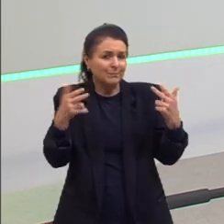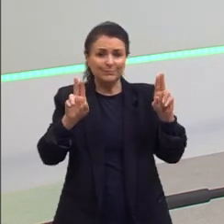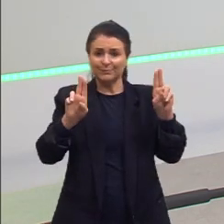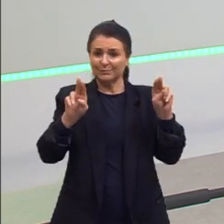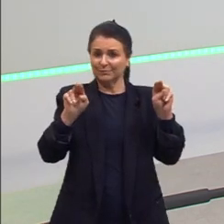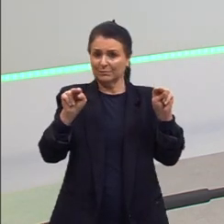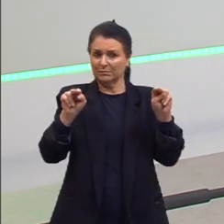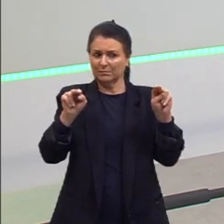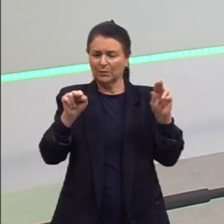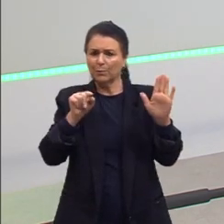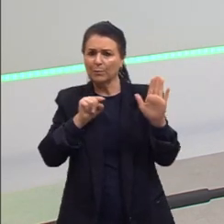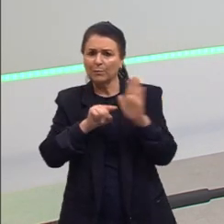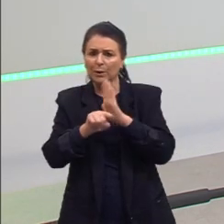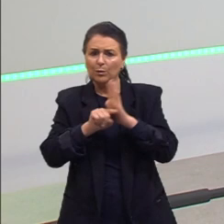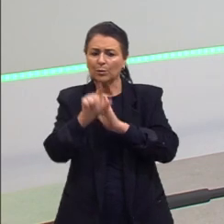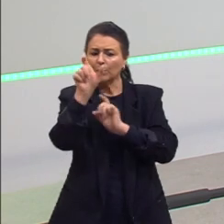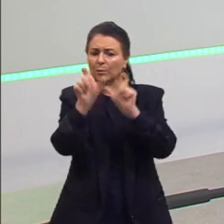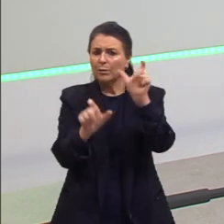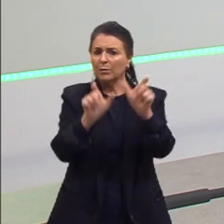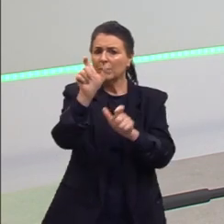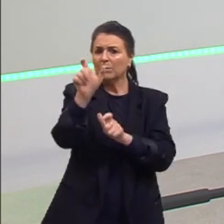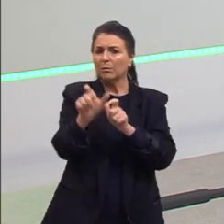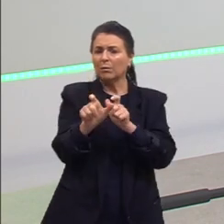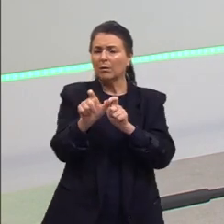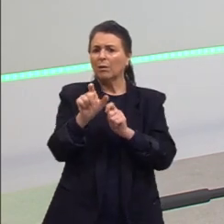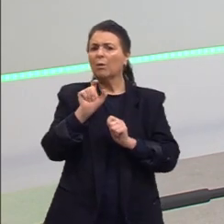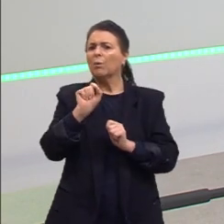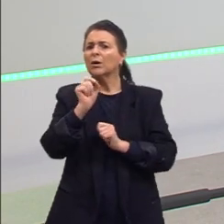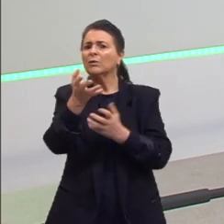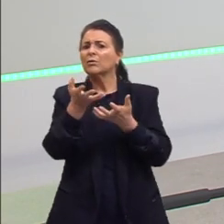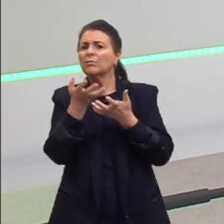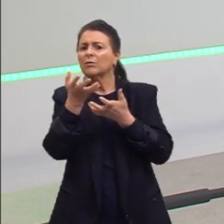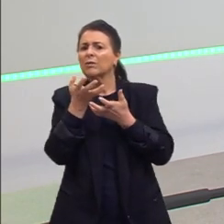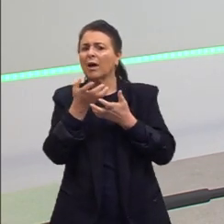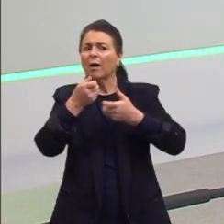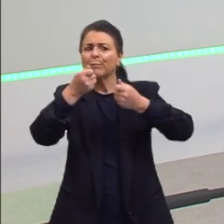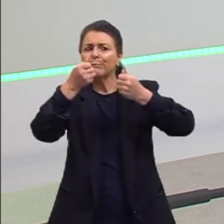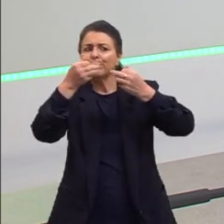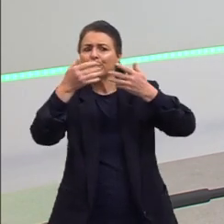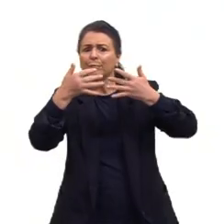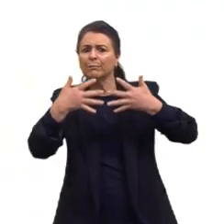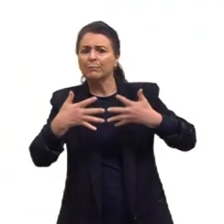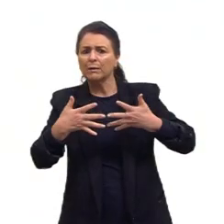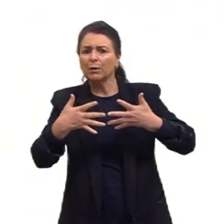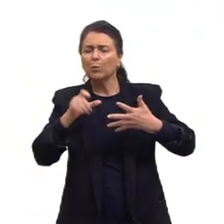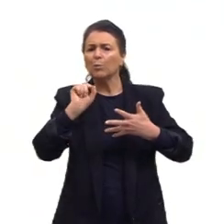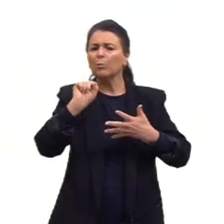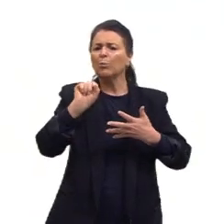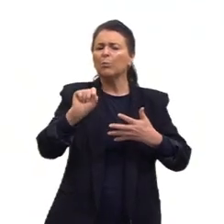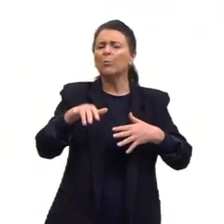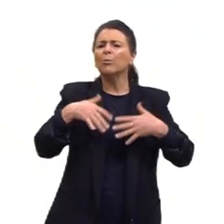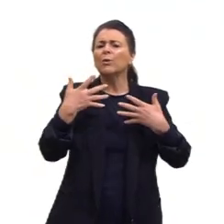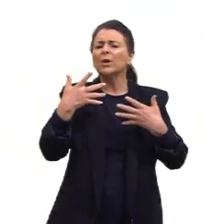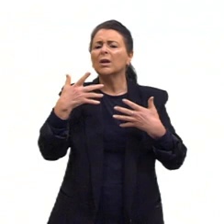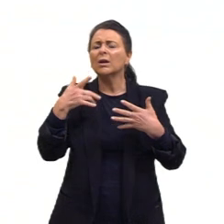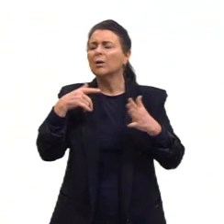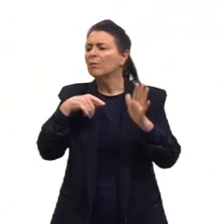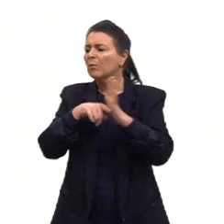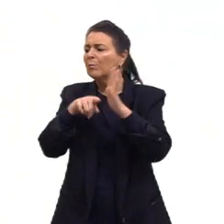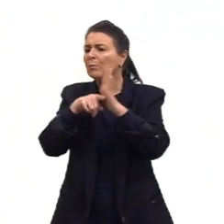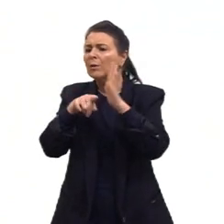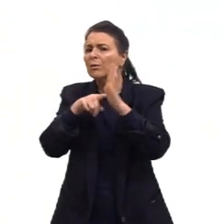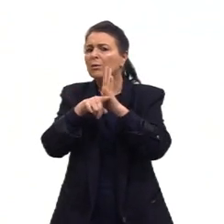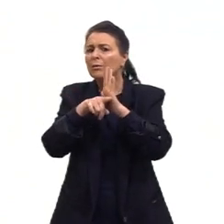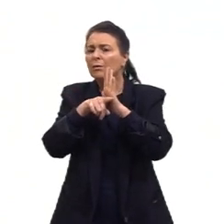faz essa pergunta para alguma pessoa, o que que a gente quer falar, Sobre o que que a gente vai perguntar logo em